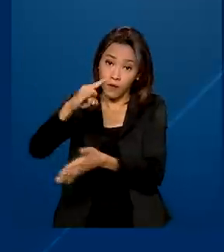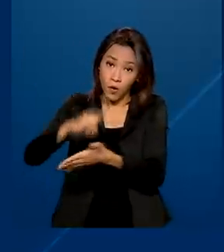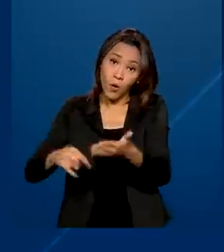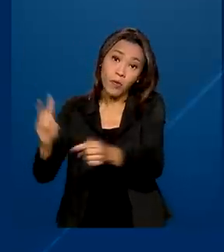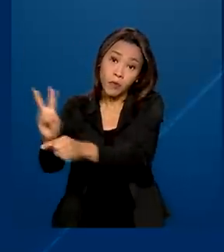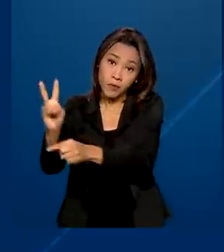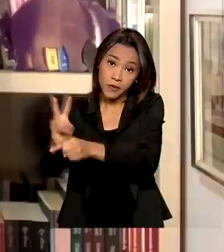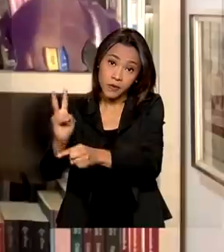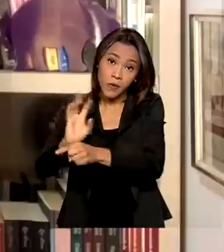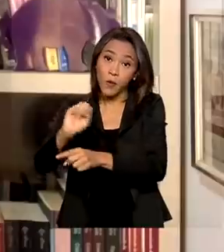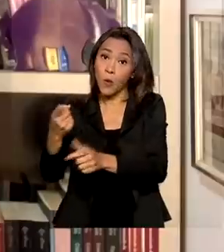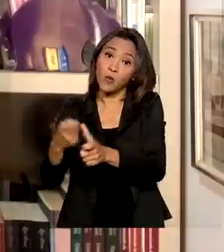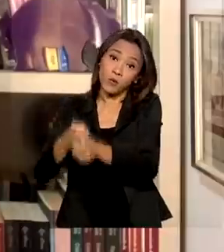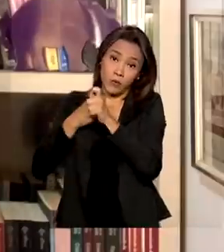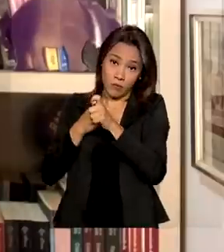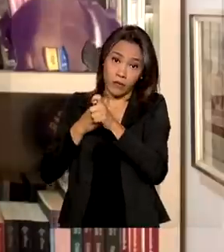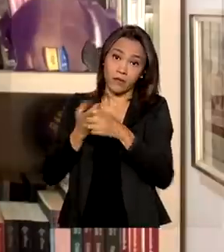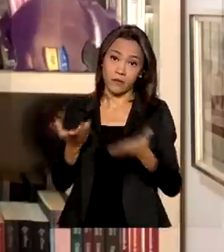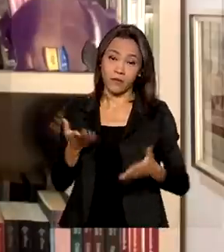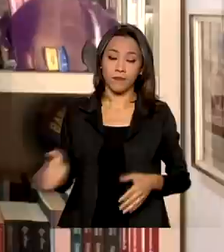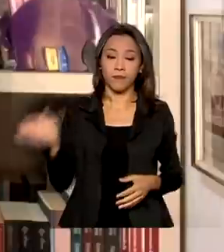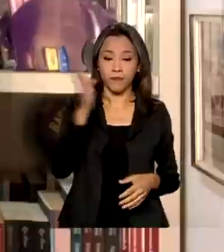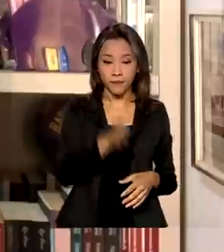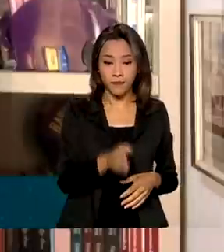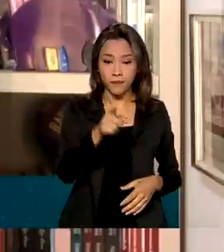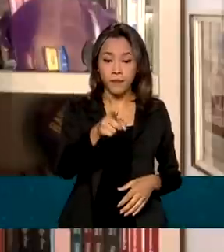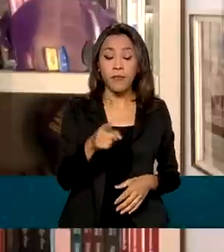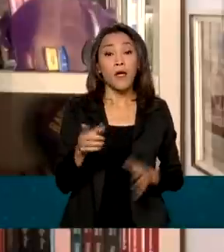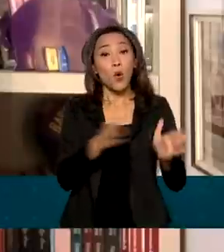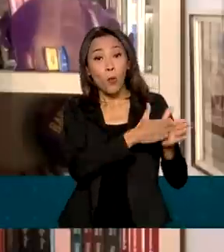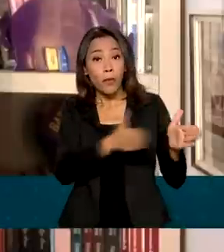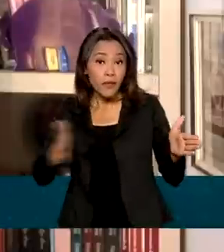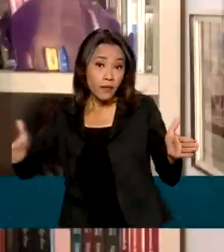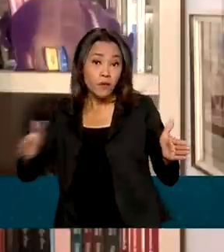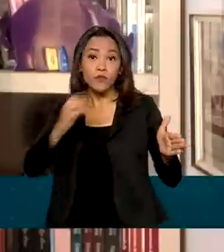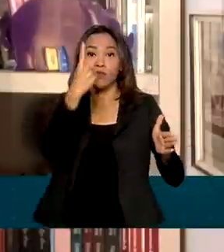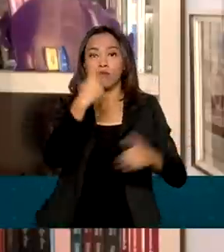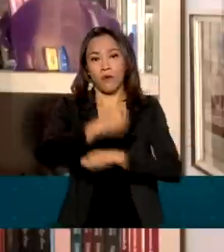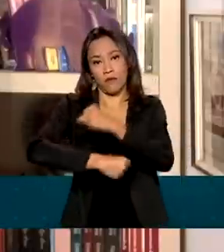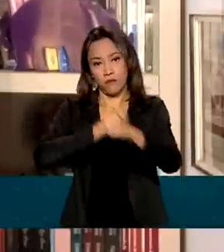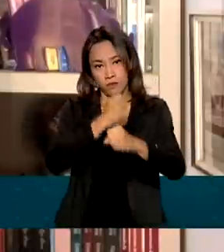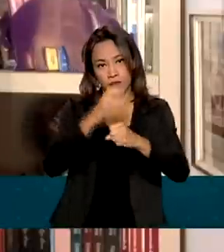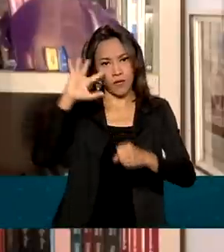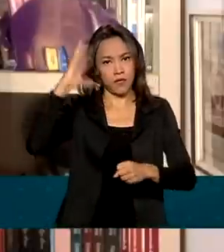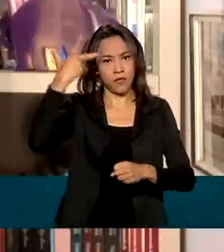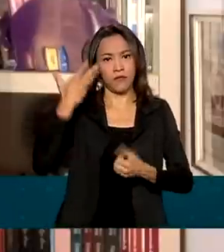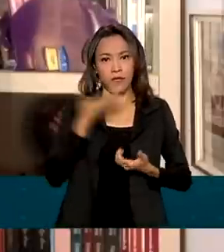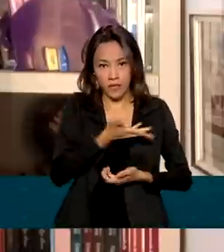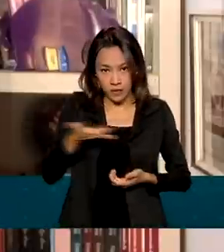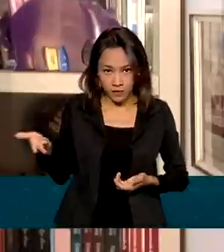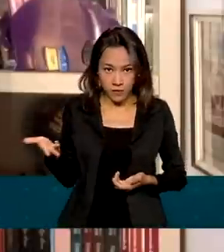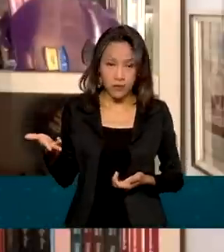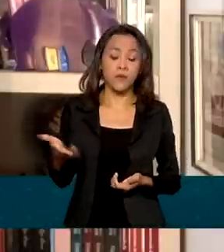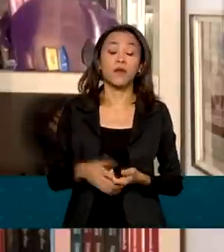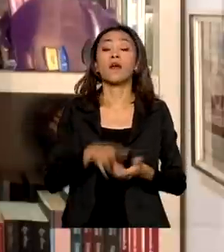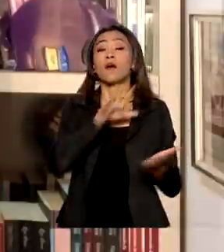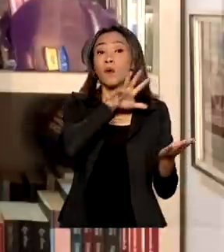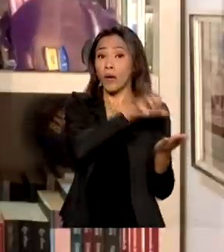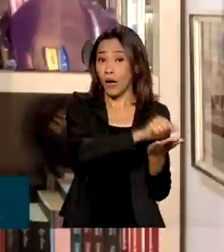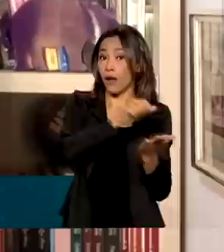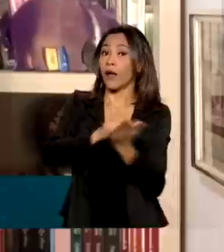licença suspensa. Os pescadores terão um ano para regularizar a situação. O recadastramento é